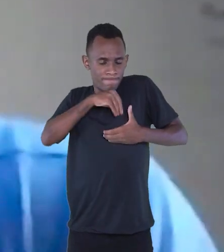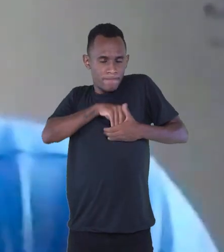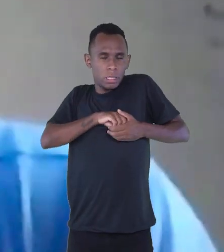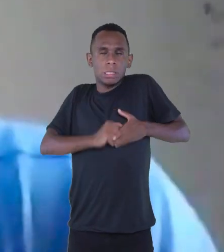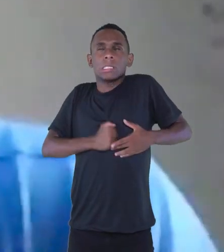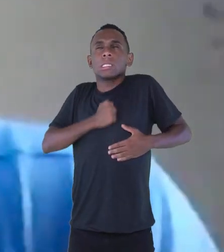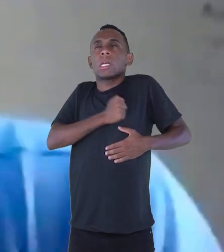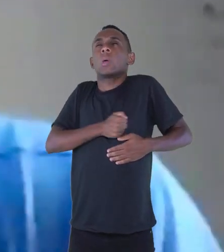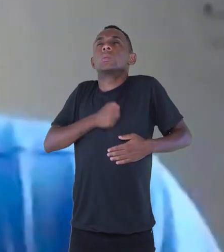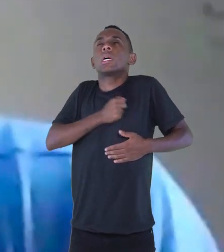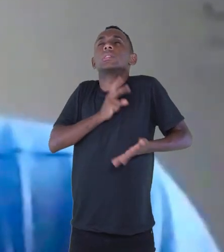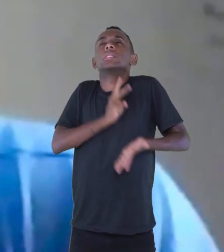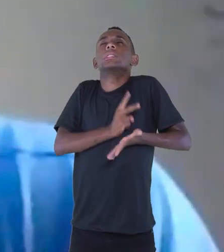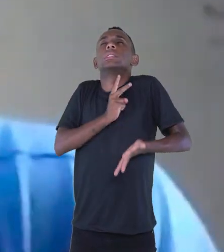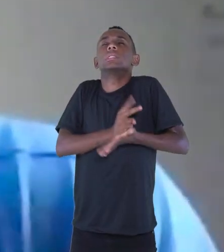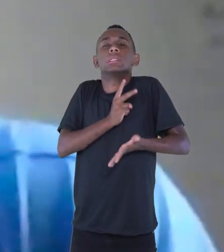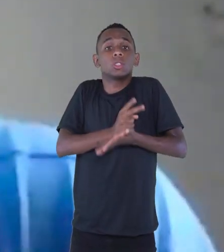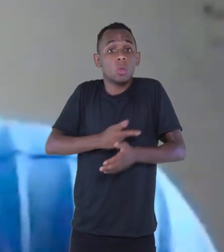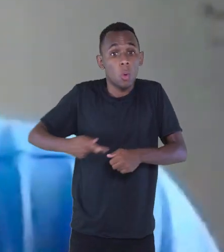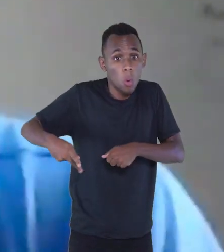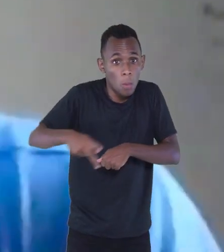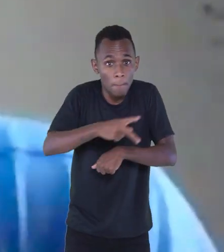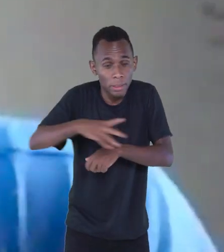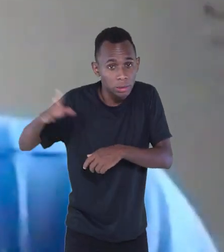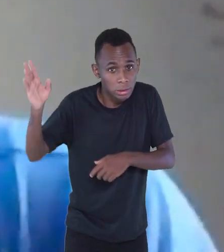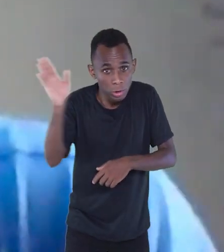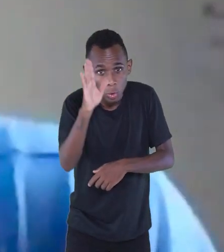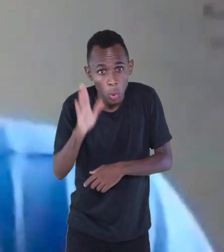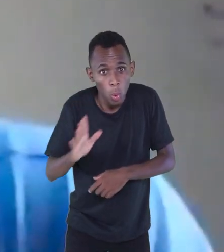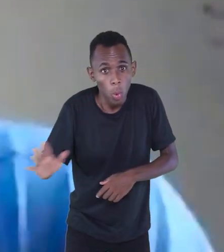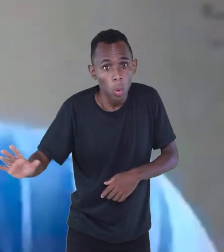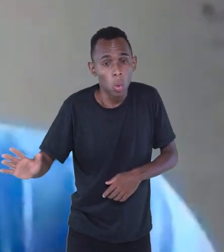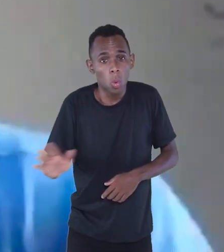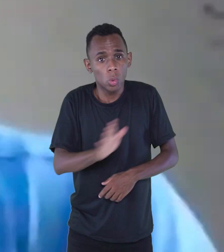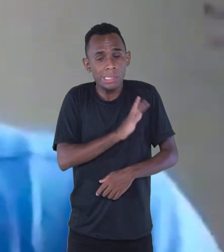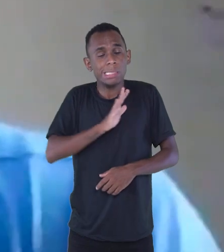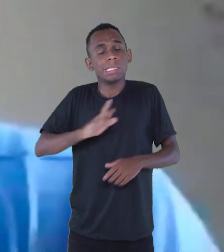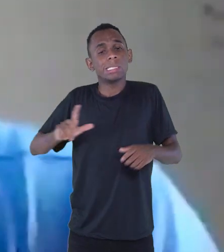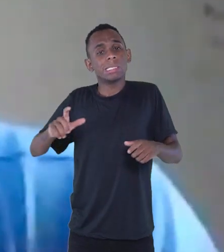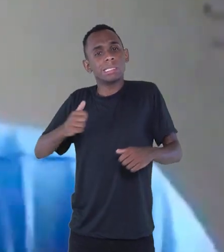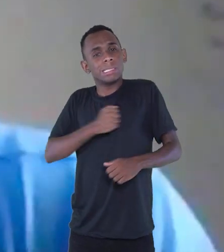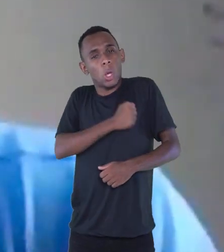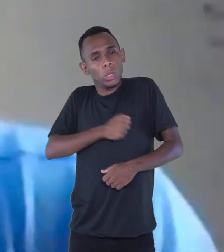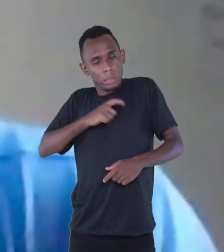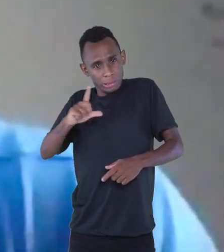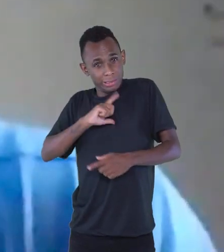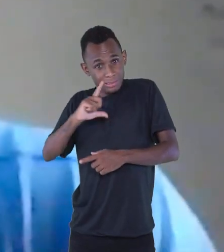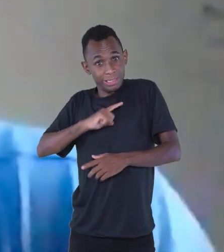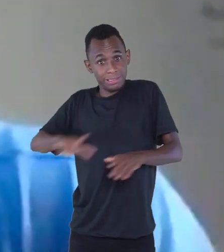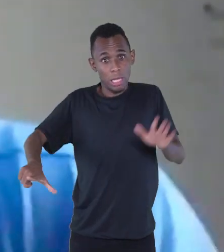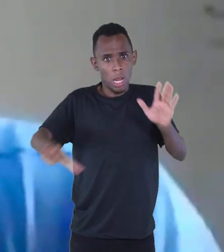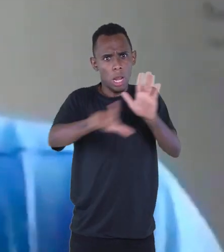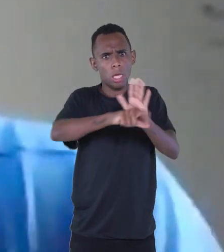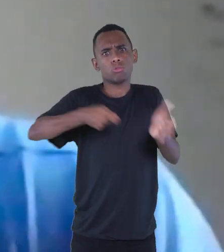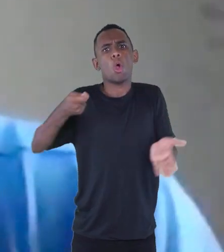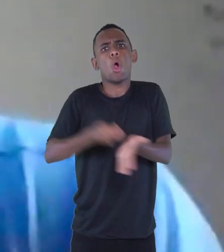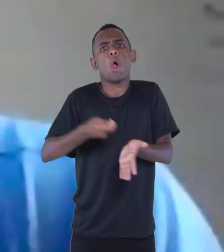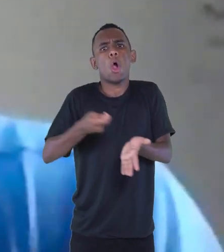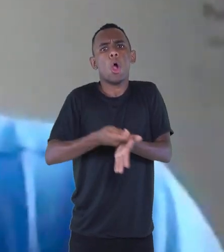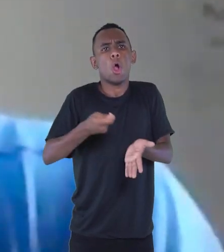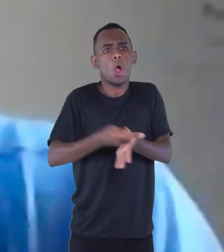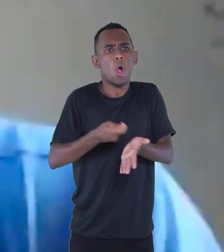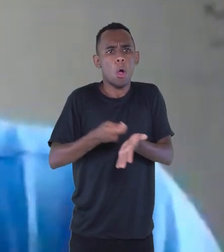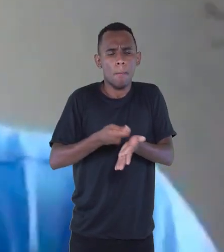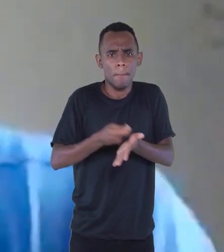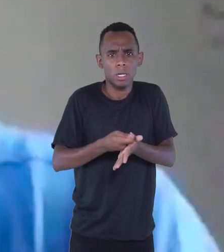durar. No país do coração, onde a saudade governa, esta lei há de obrigá-la a ser rainha